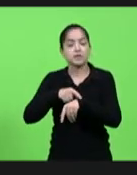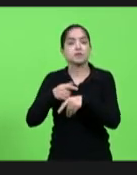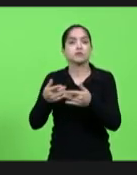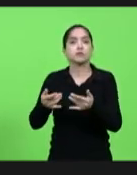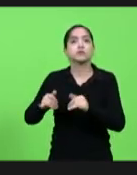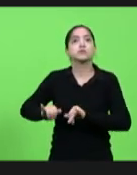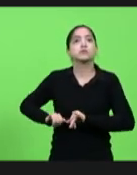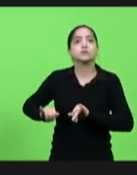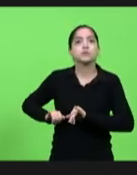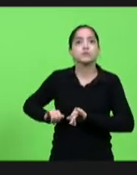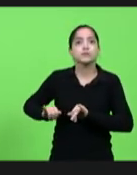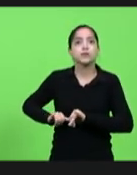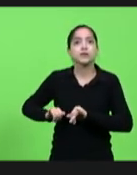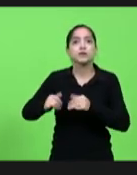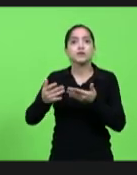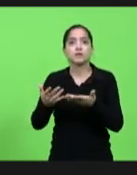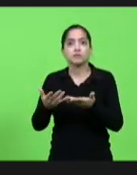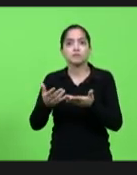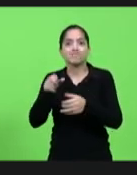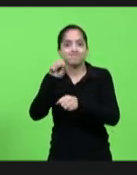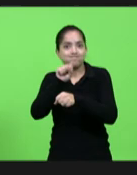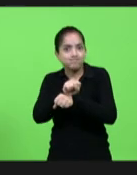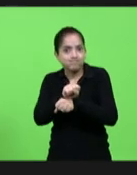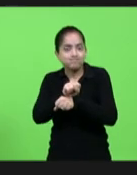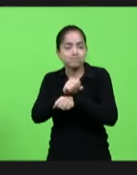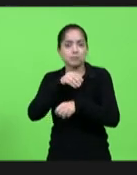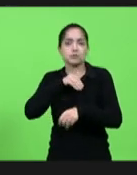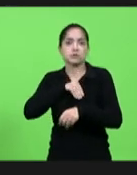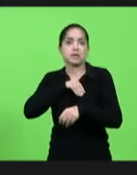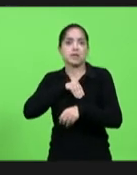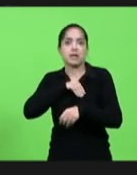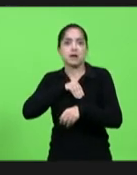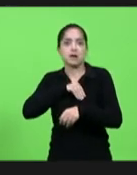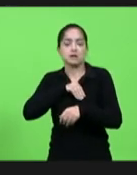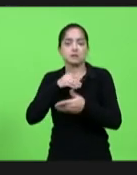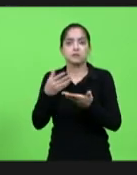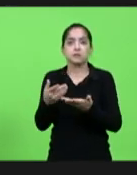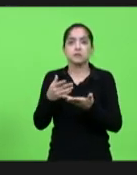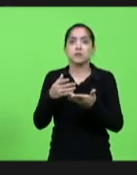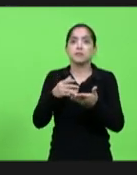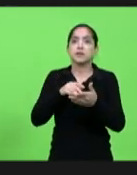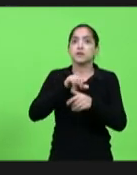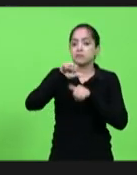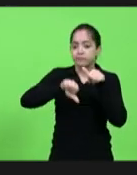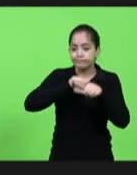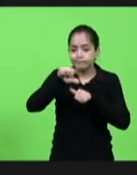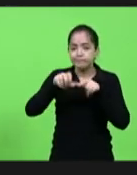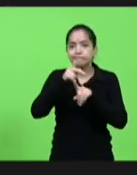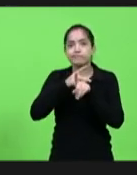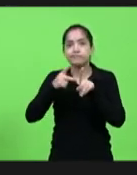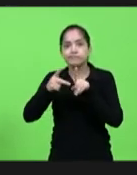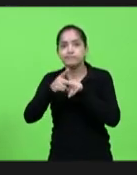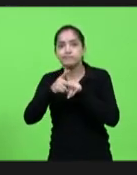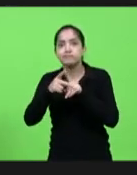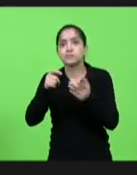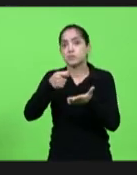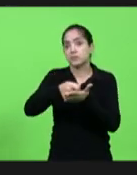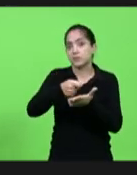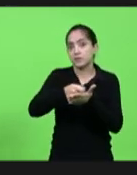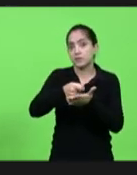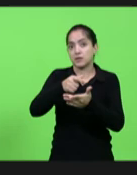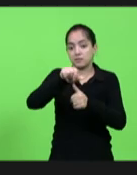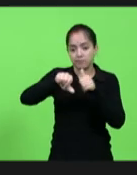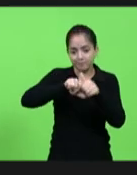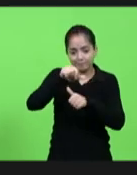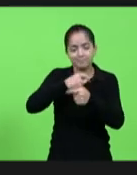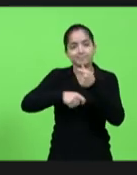o congelamento dos seus salários com a reforma da previdência com a ameaça de reforma administrativa nos